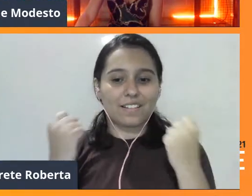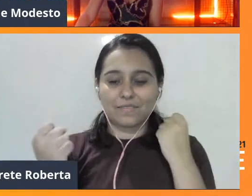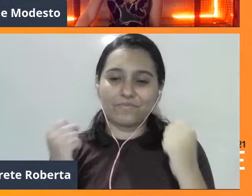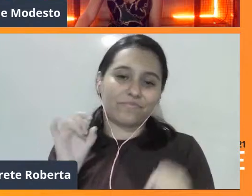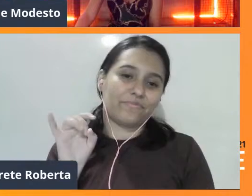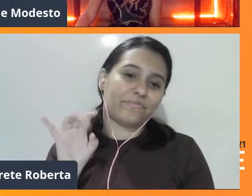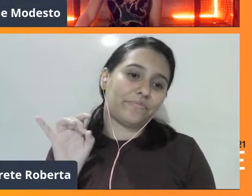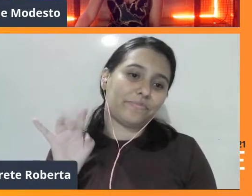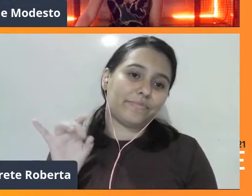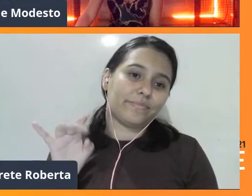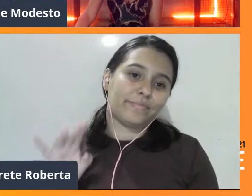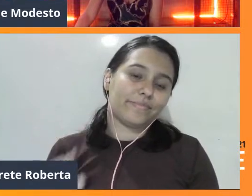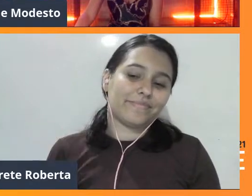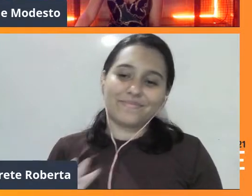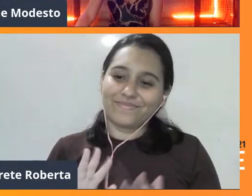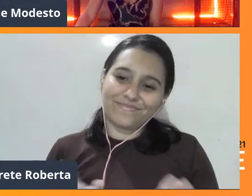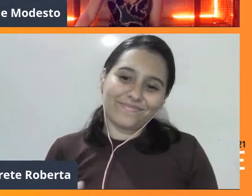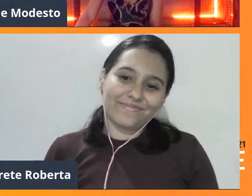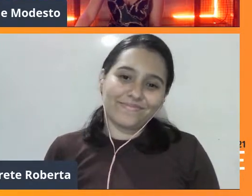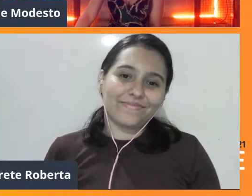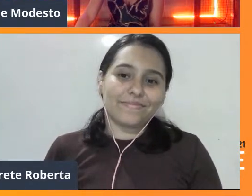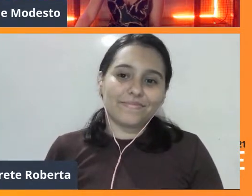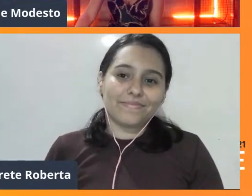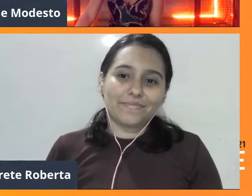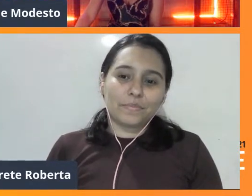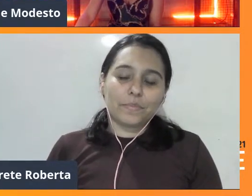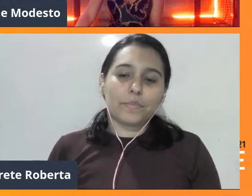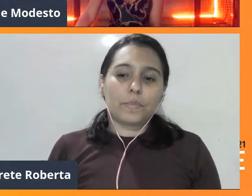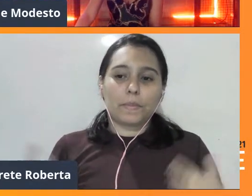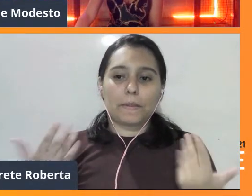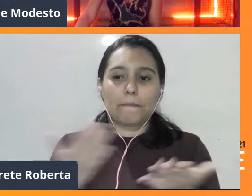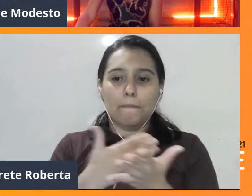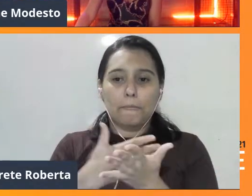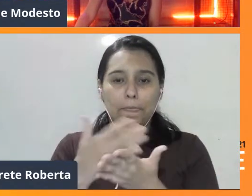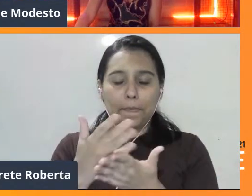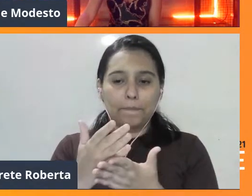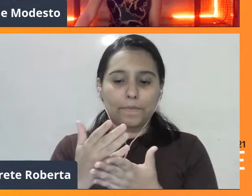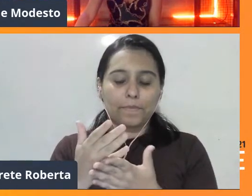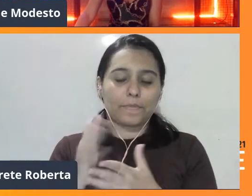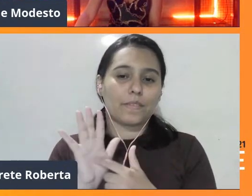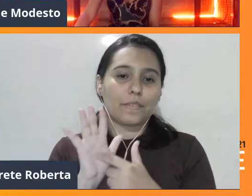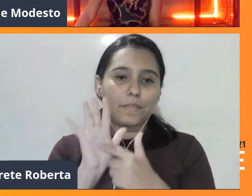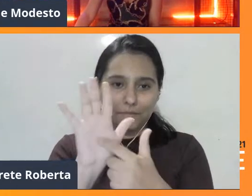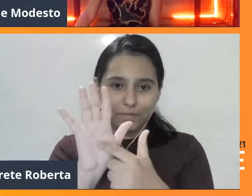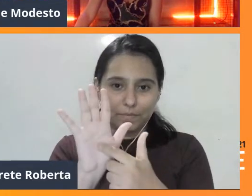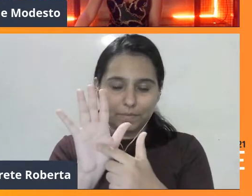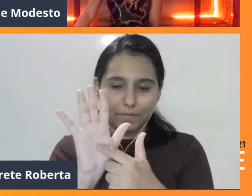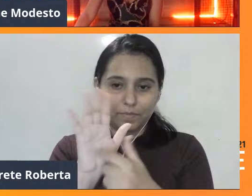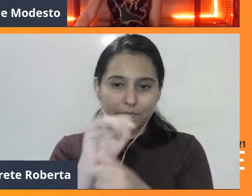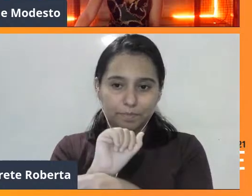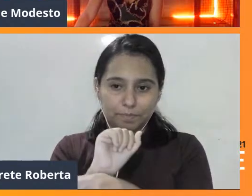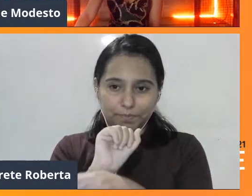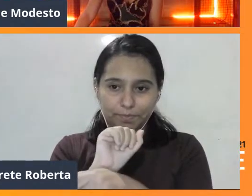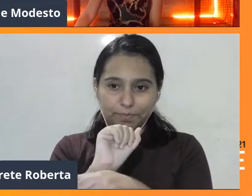Então, isso aí. Então, eu quero começar a minha apresentação. Deixa eu ver se eu consigo botar aqui no instante.